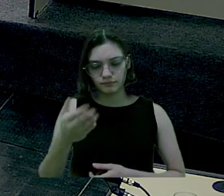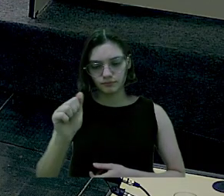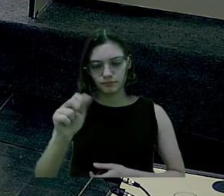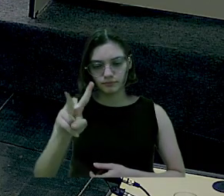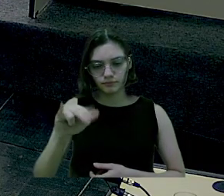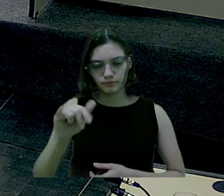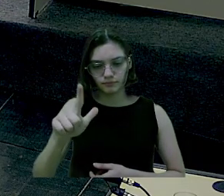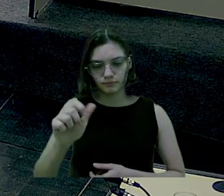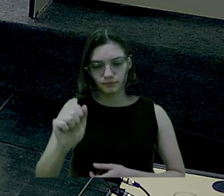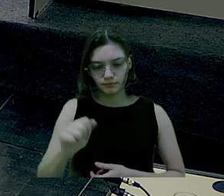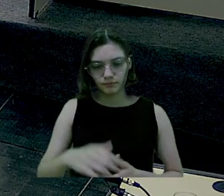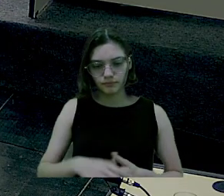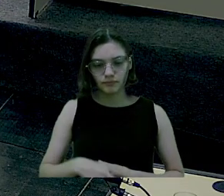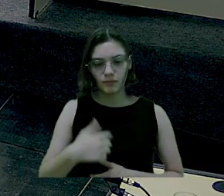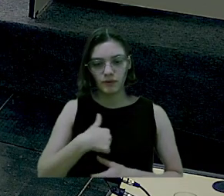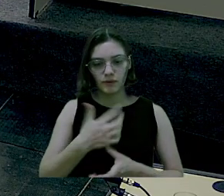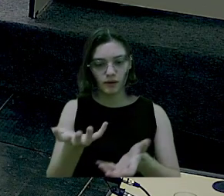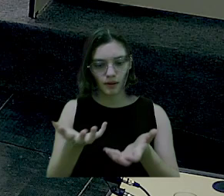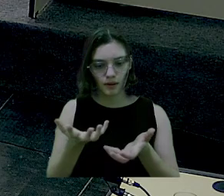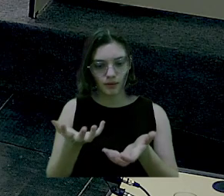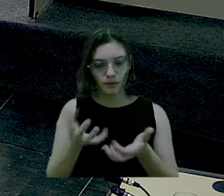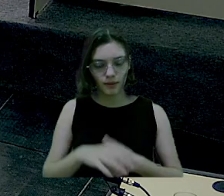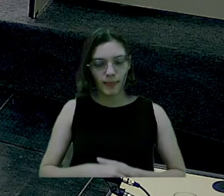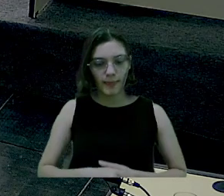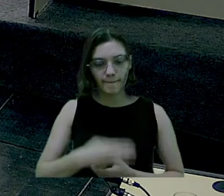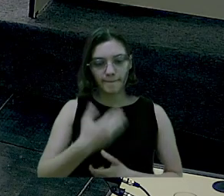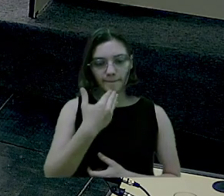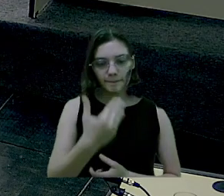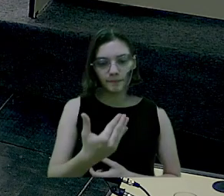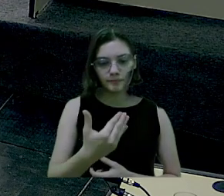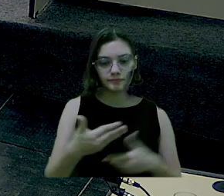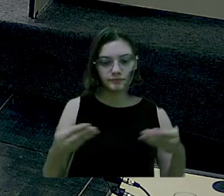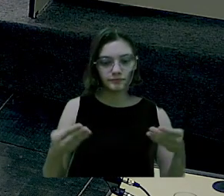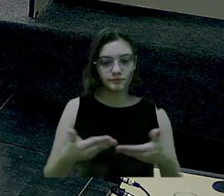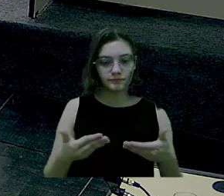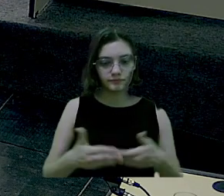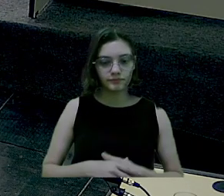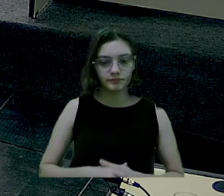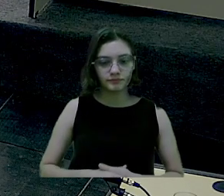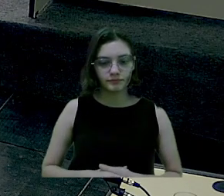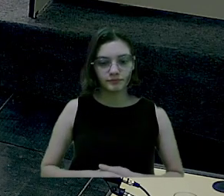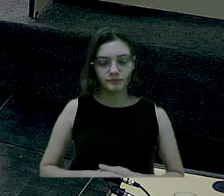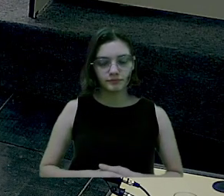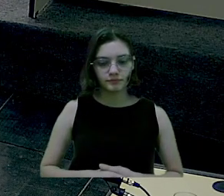Ávila Silveira. Eu até quero pedir aqui, né,